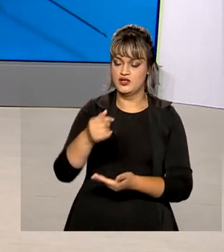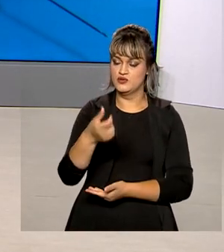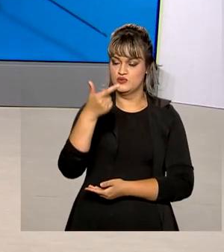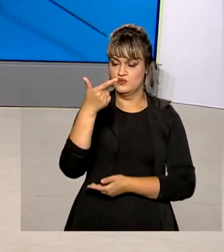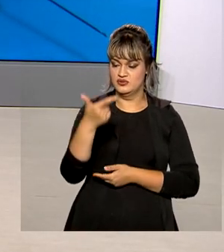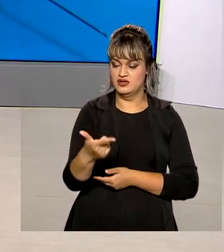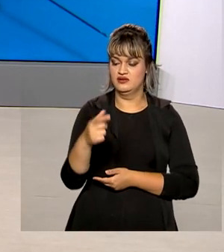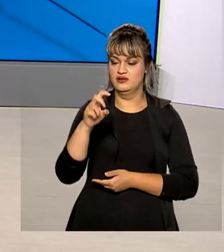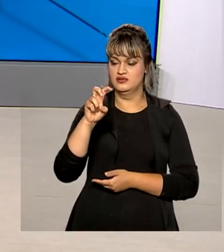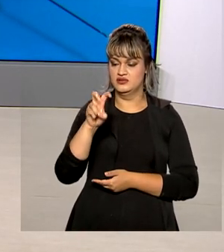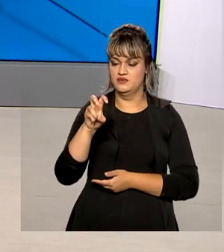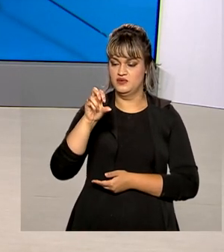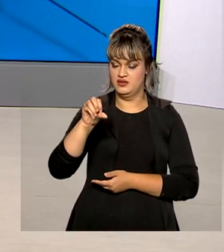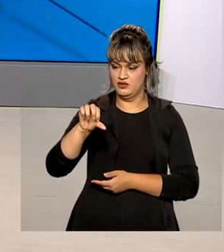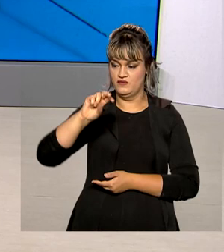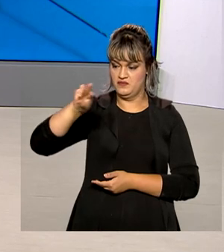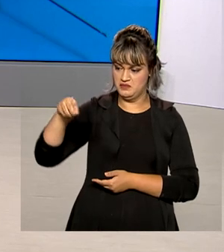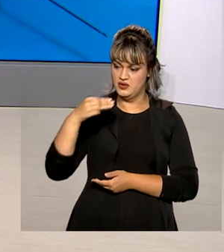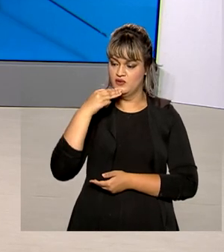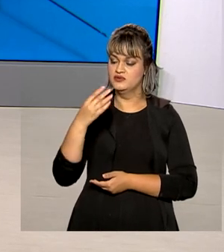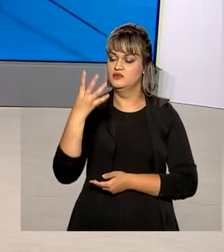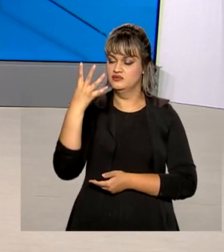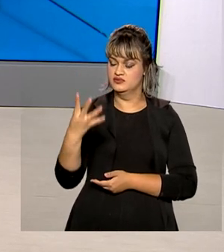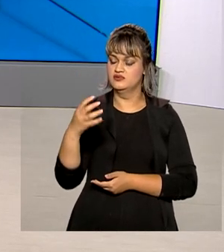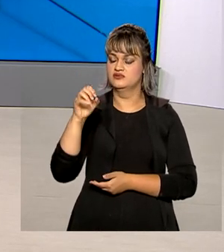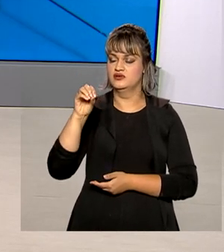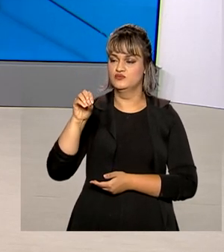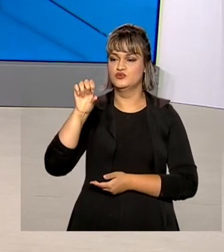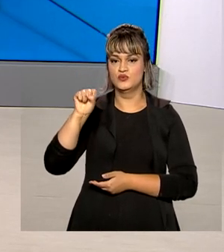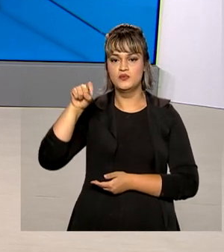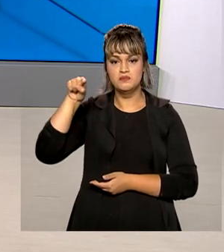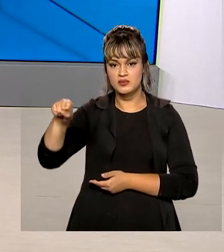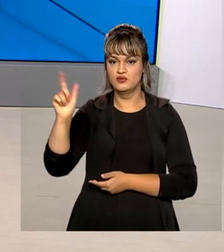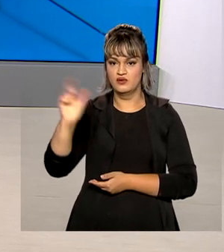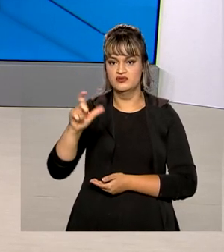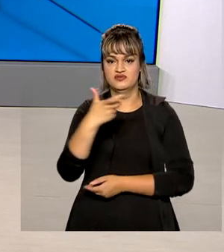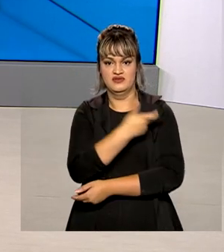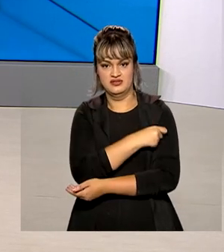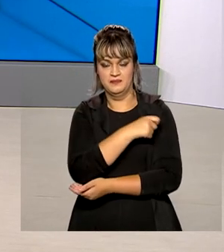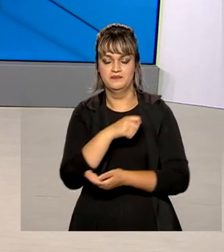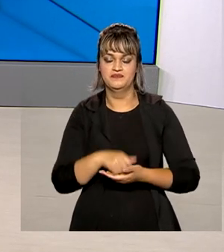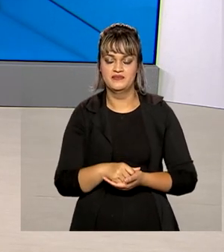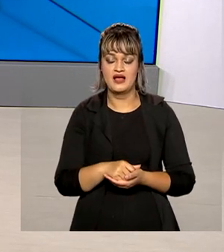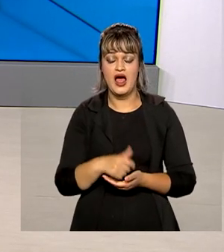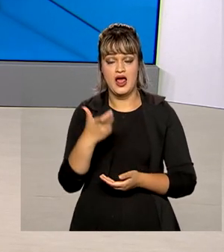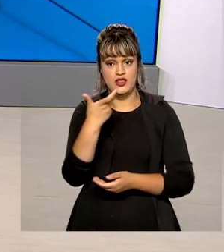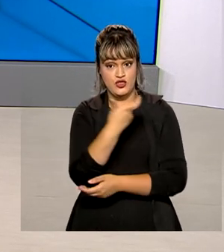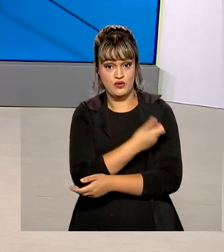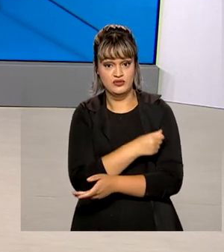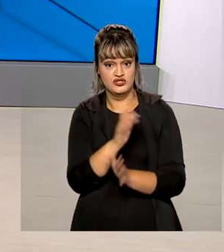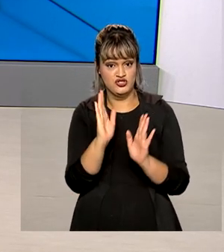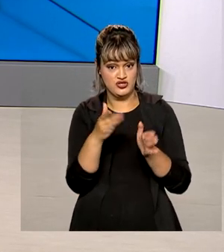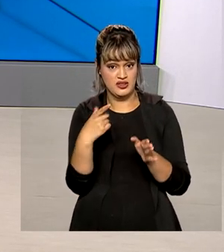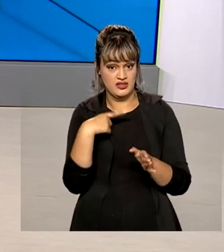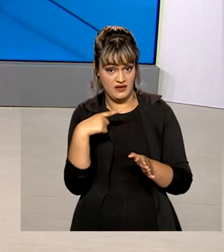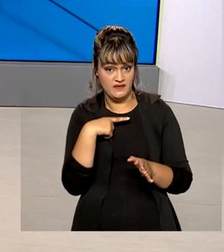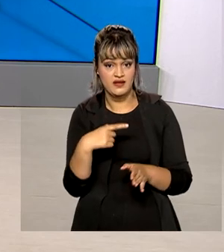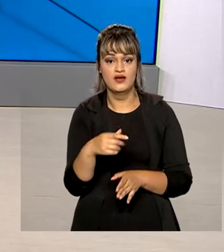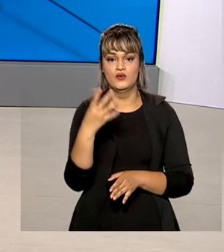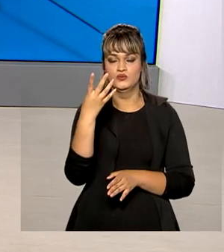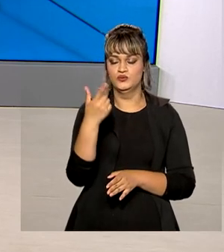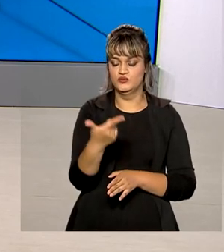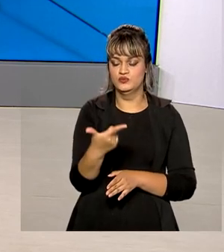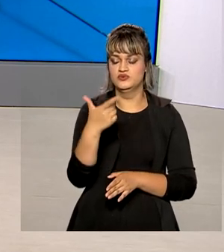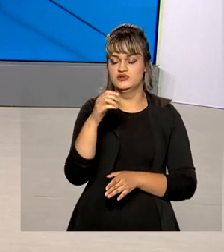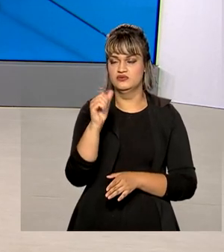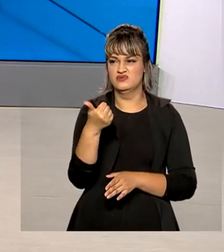259.408.000 doses de vacinas. As doses aplicadas somam 210